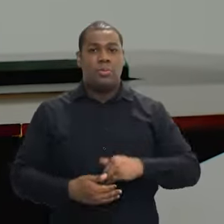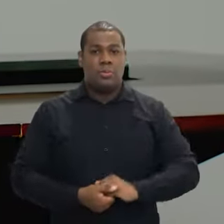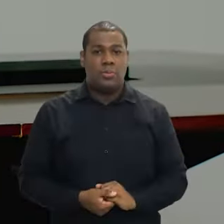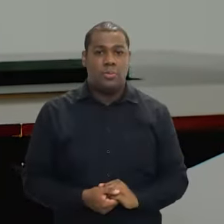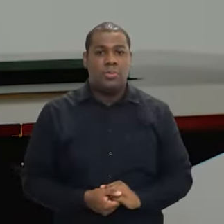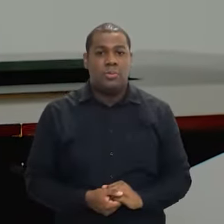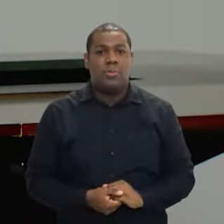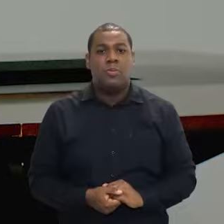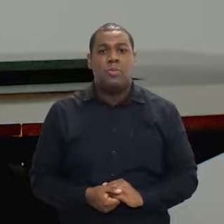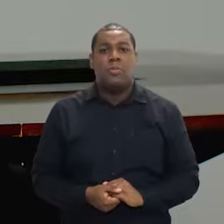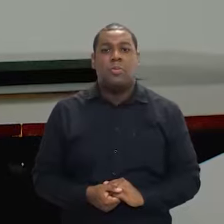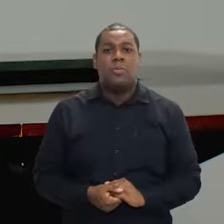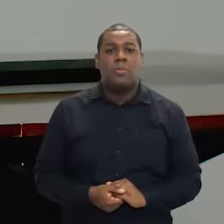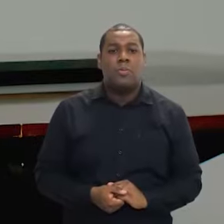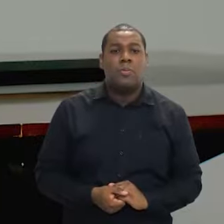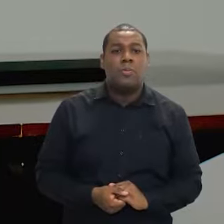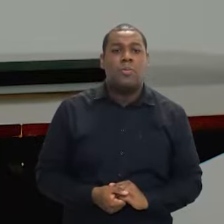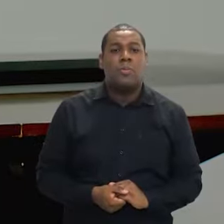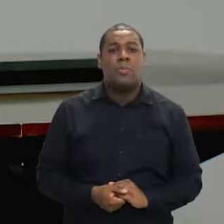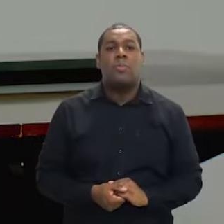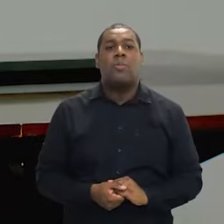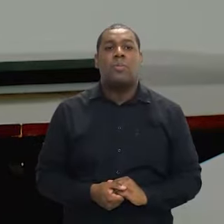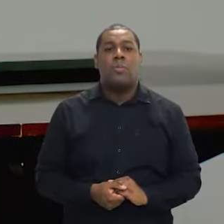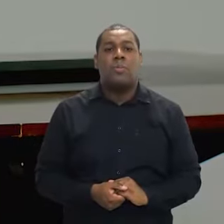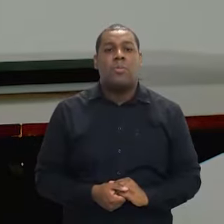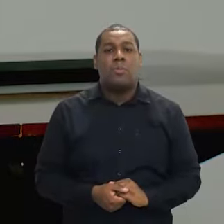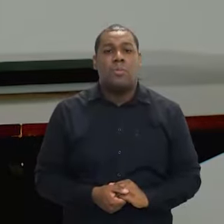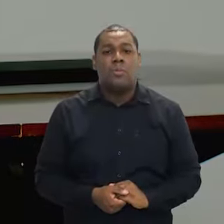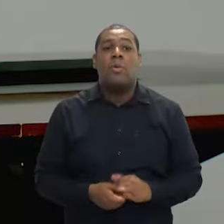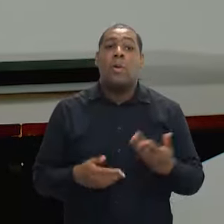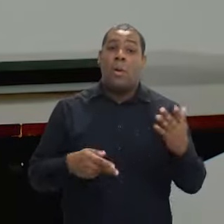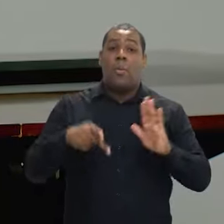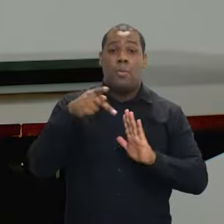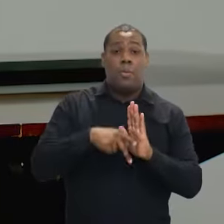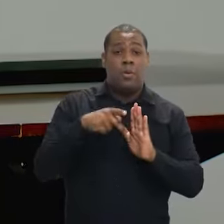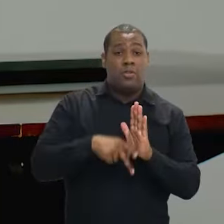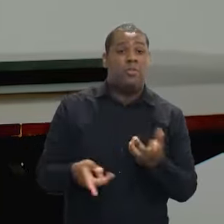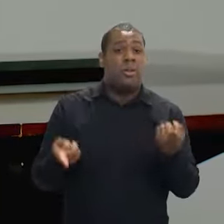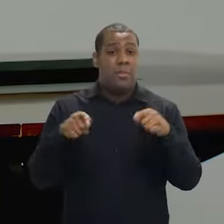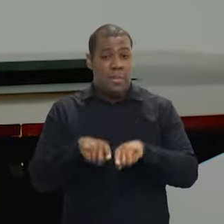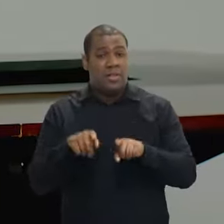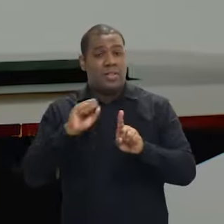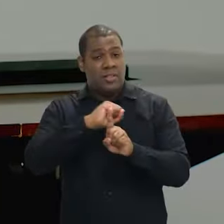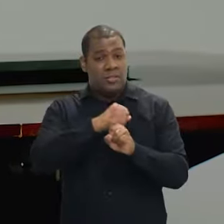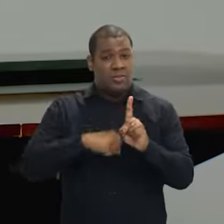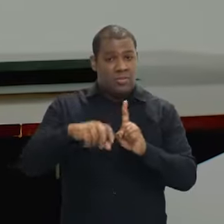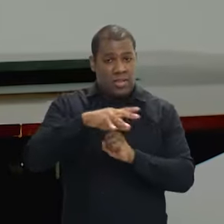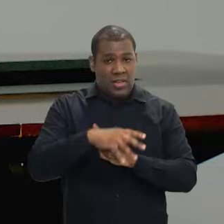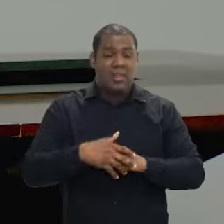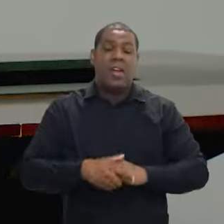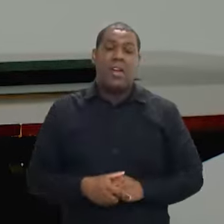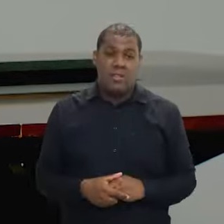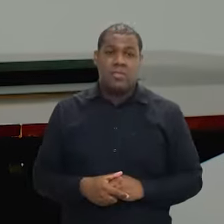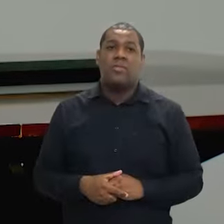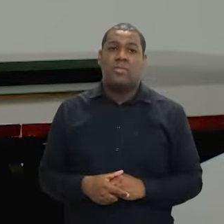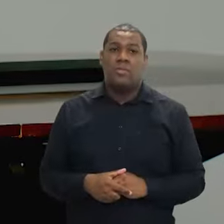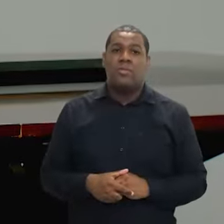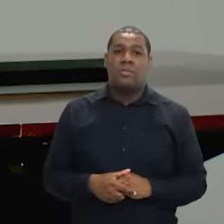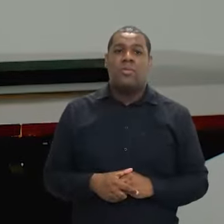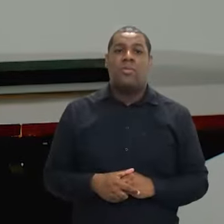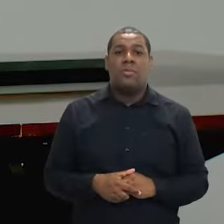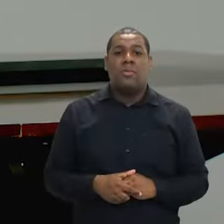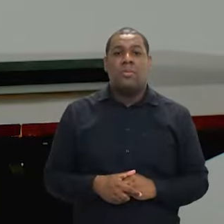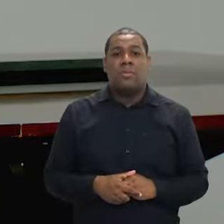acoplado a programas organizados pela sociedade civil, que já, de alguma forma, oferecem serviços para essa